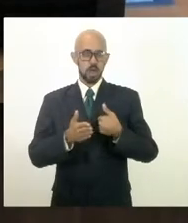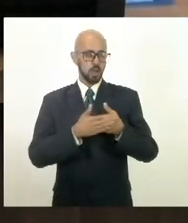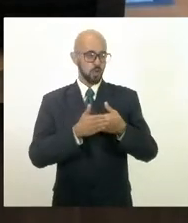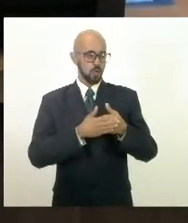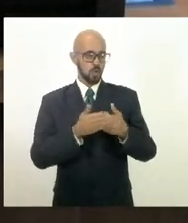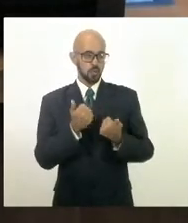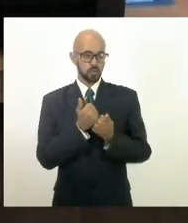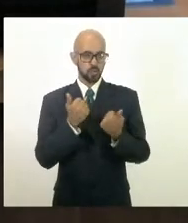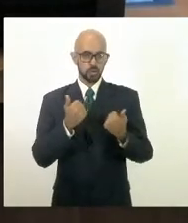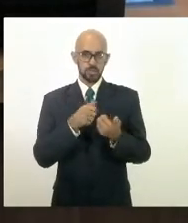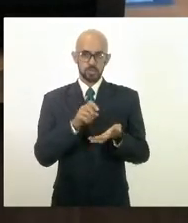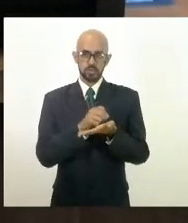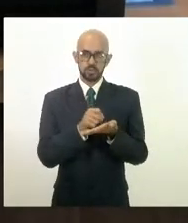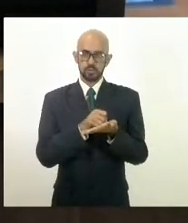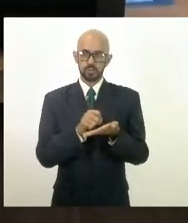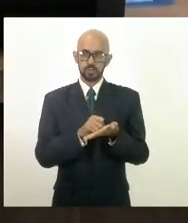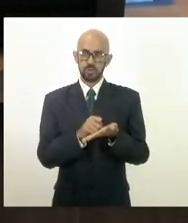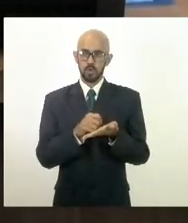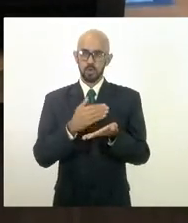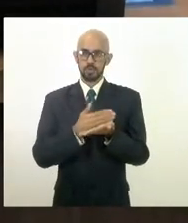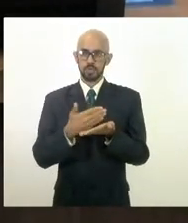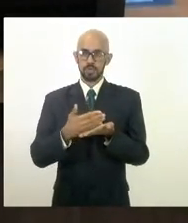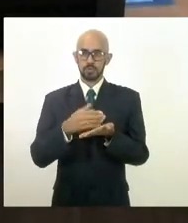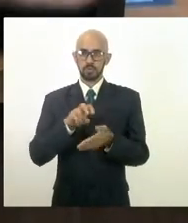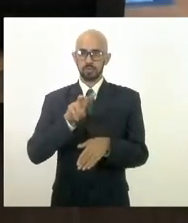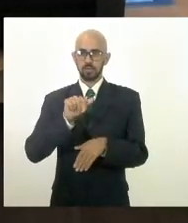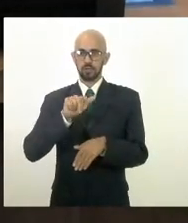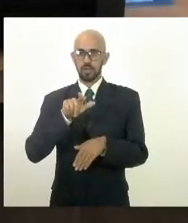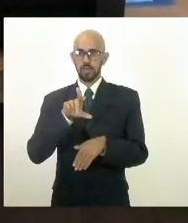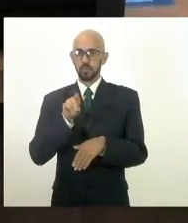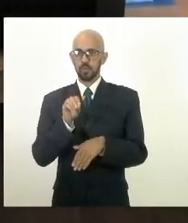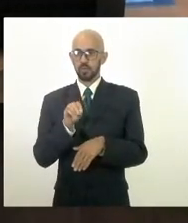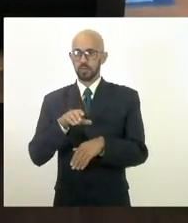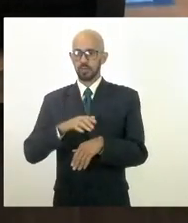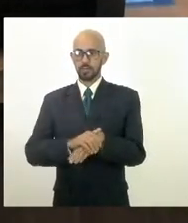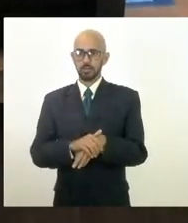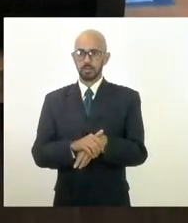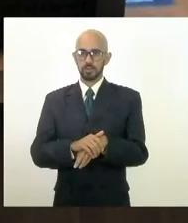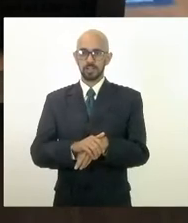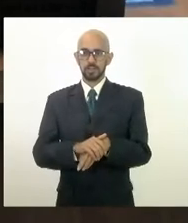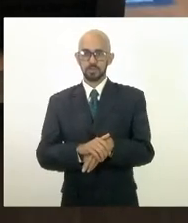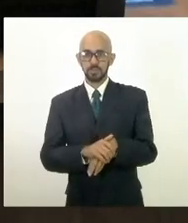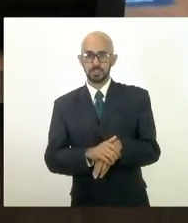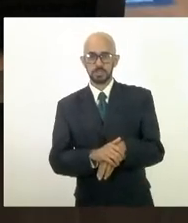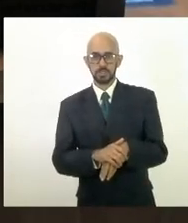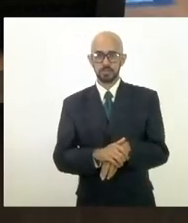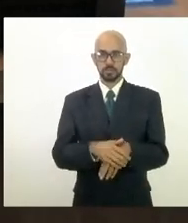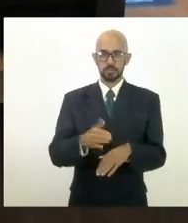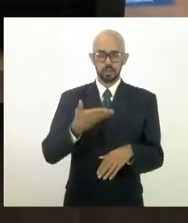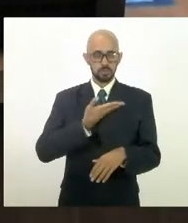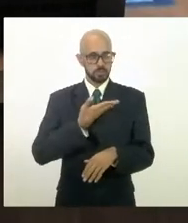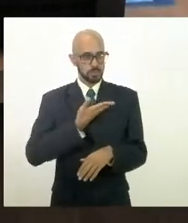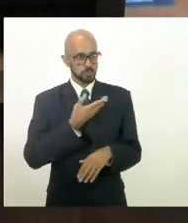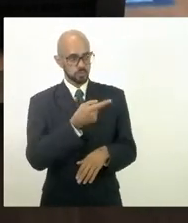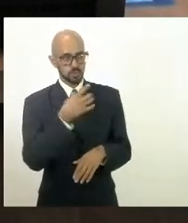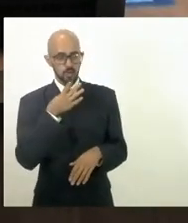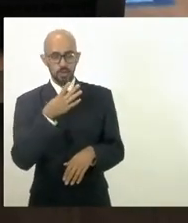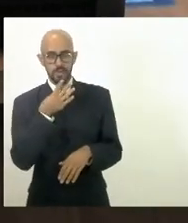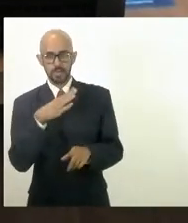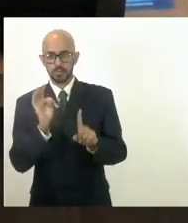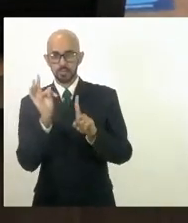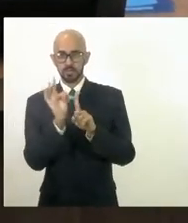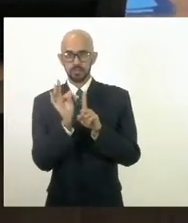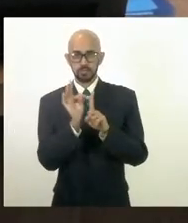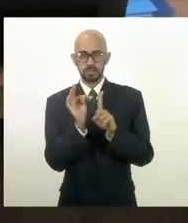começando aí pelo Valdo Seasa e outros companheiros aí que conhecem Teresópolis e sabem da força da